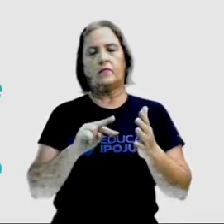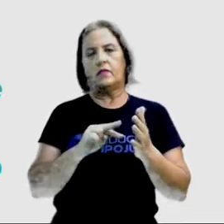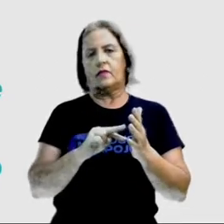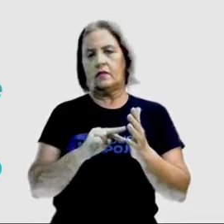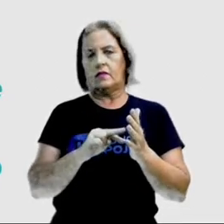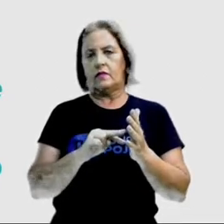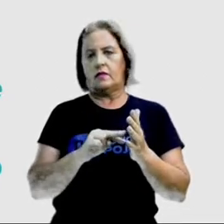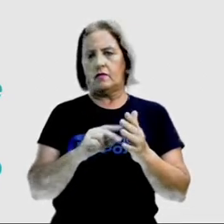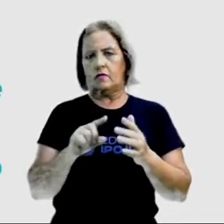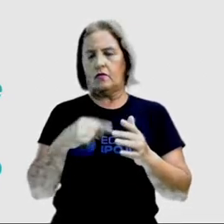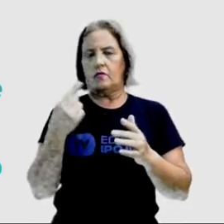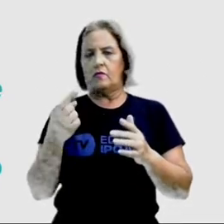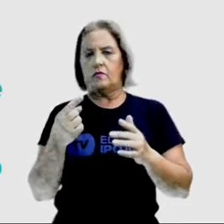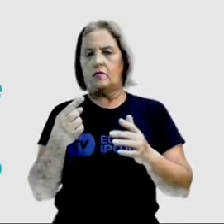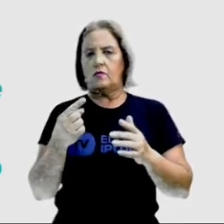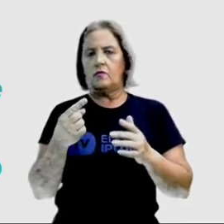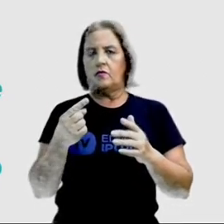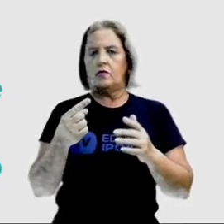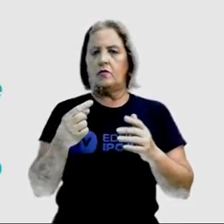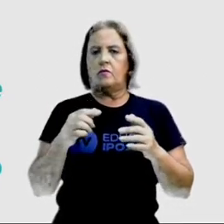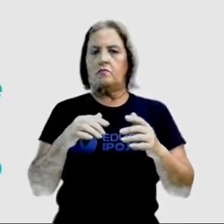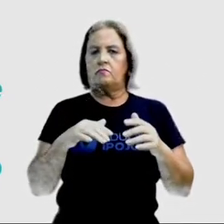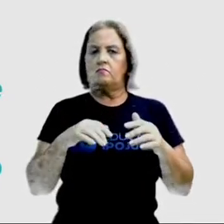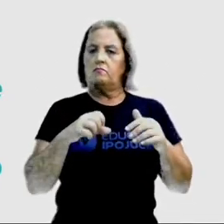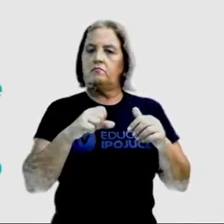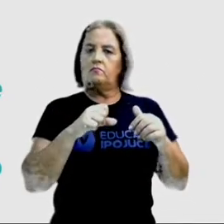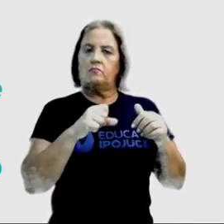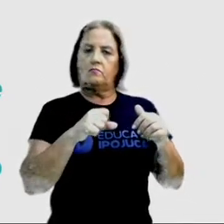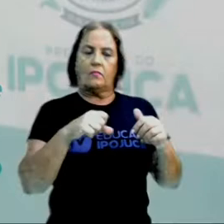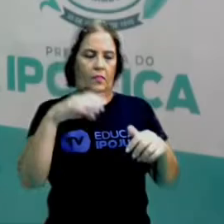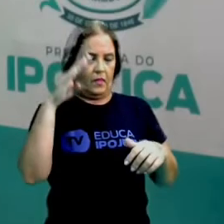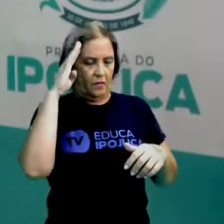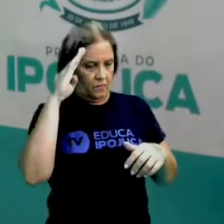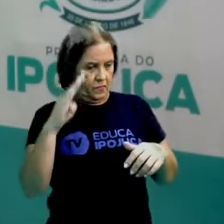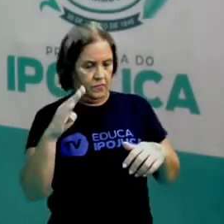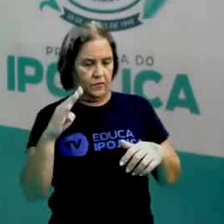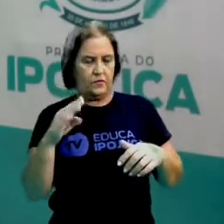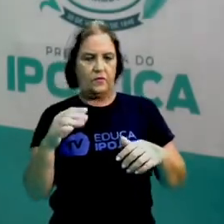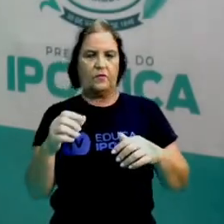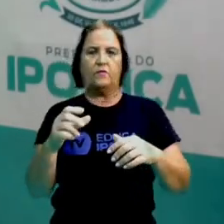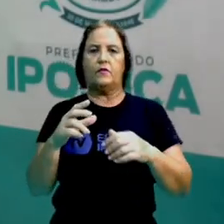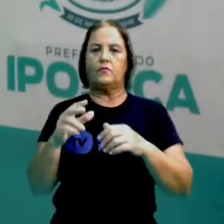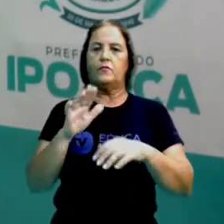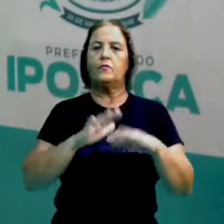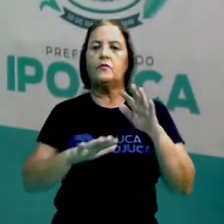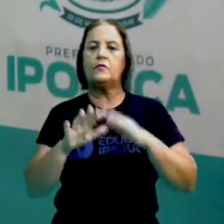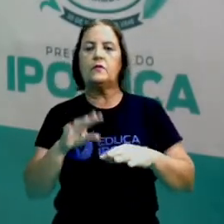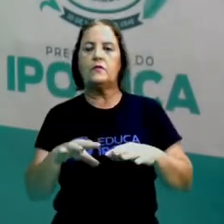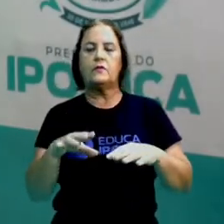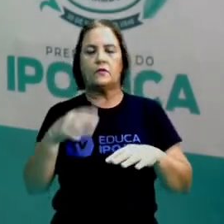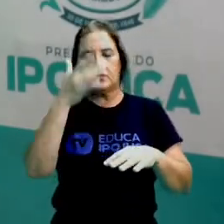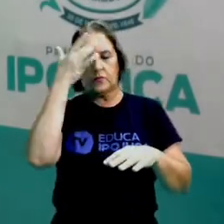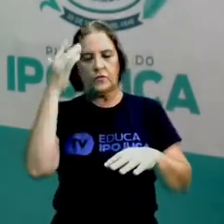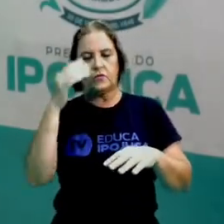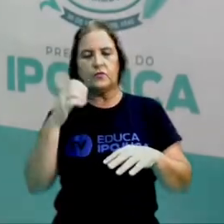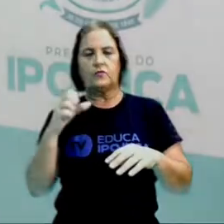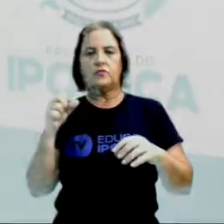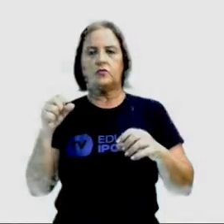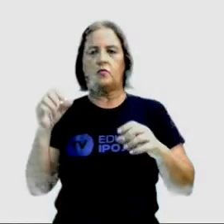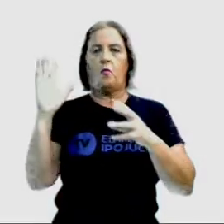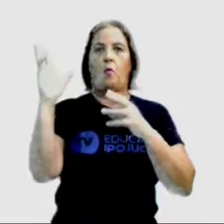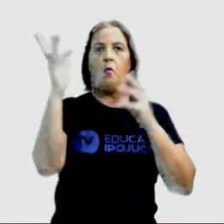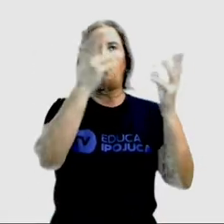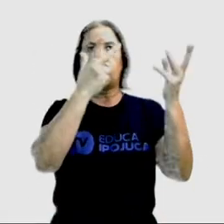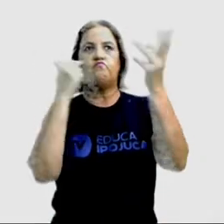exército vai abrigar as pessoas afetadas pelo furacão. Bora lá! Interest vai ser